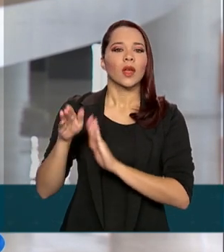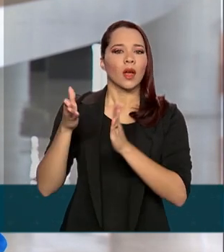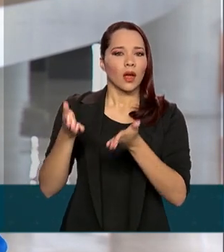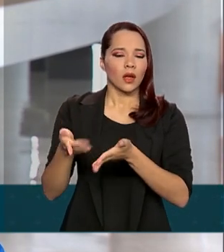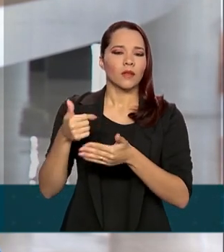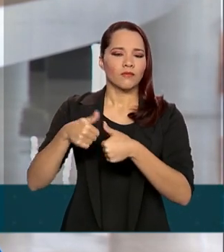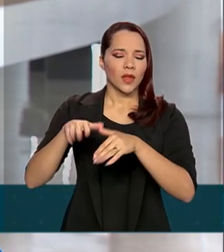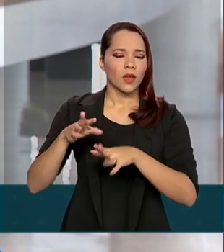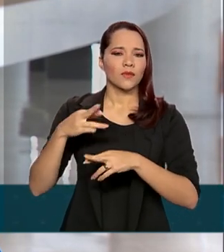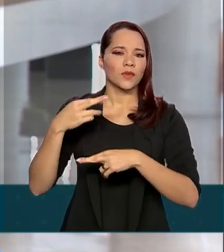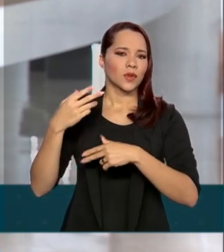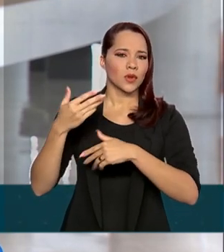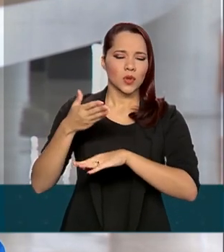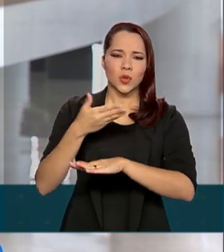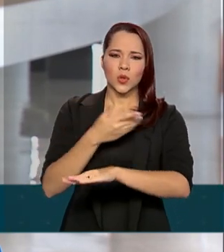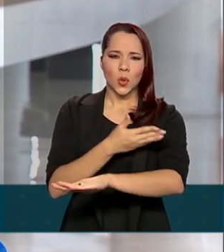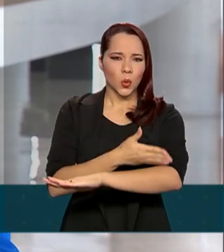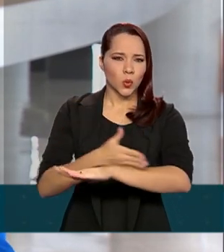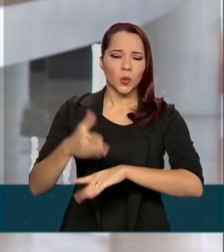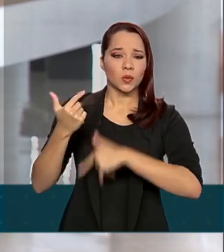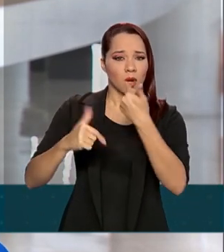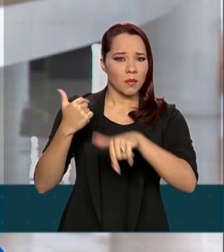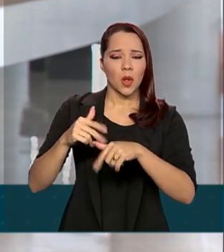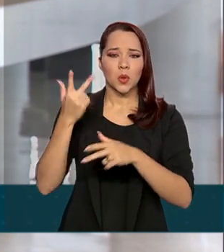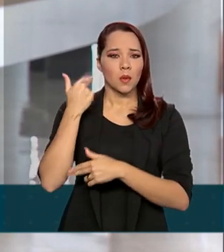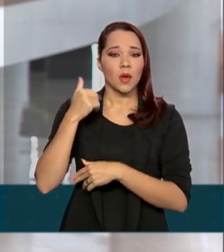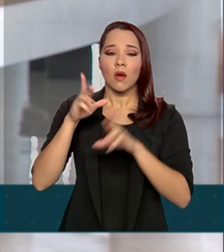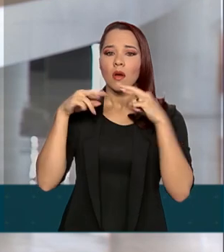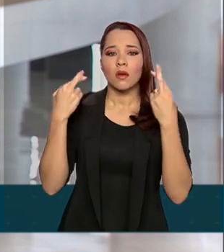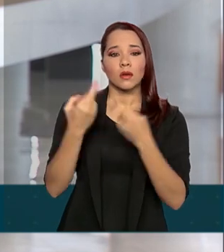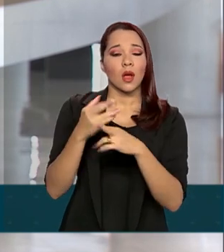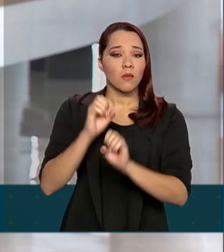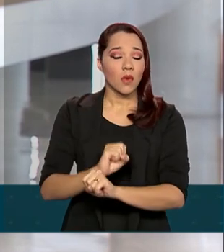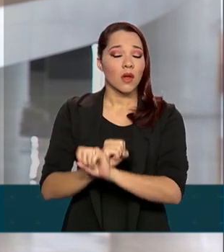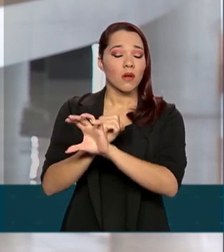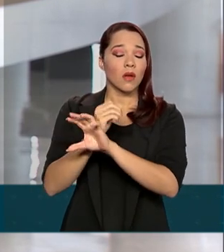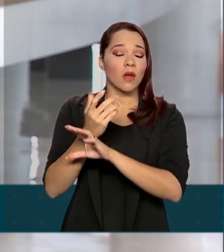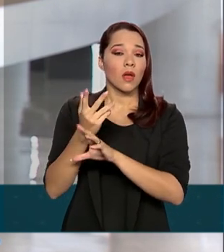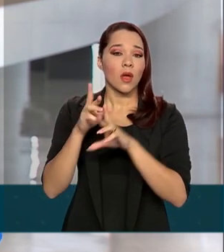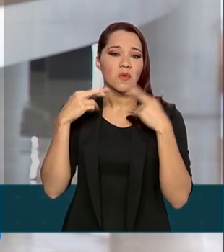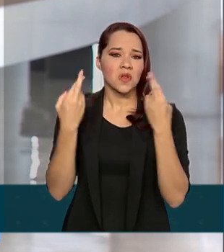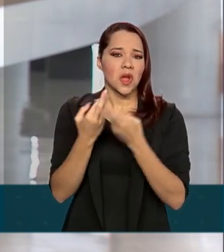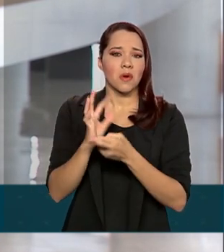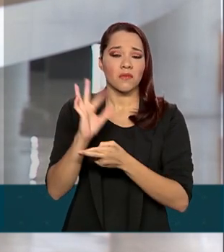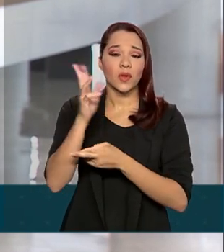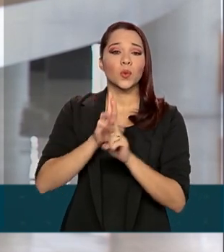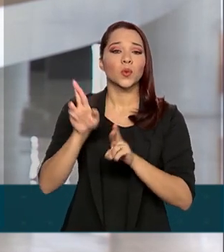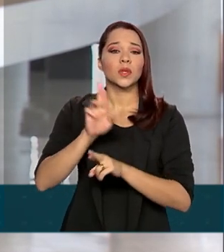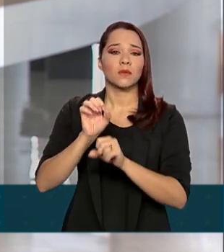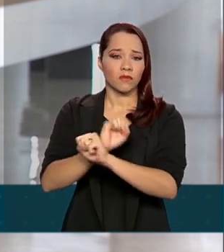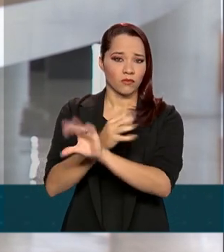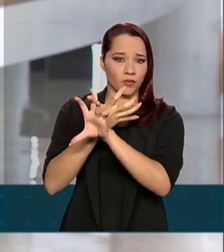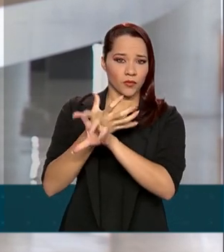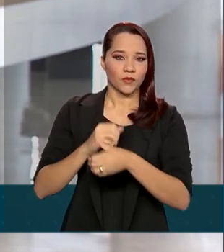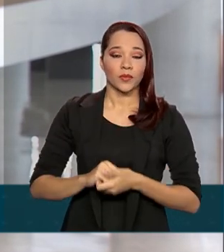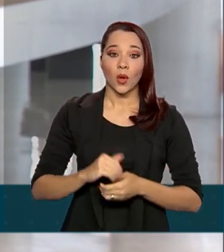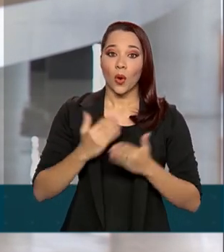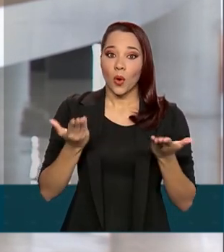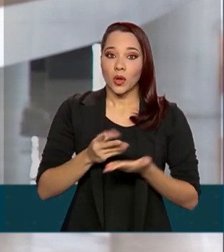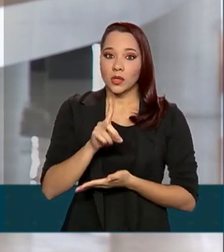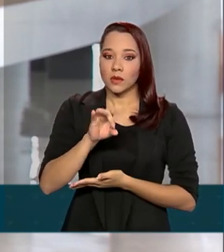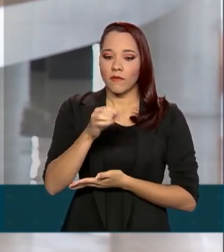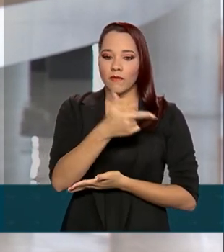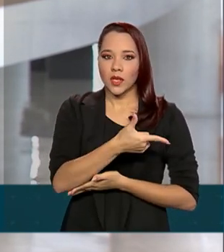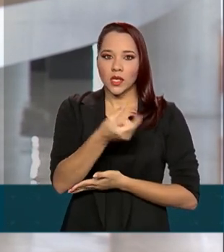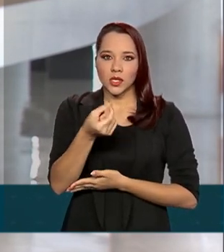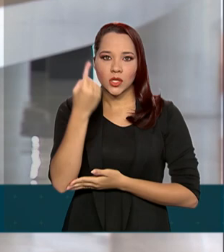manteve uma rotina de trabalho com reuniões e eventos por videoconferências. Hoje, depois de 20 dias